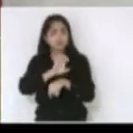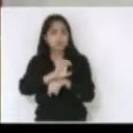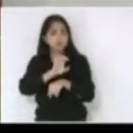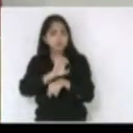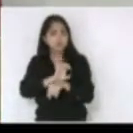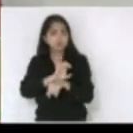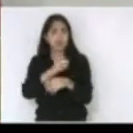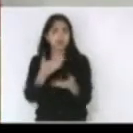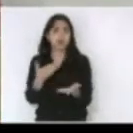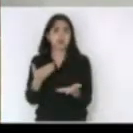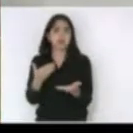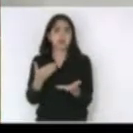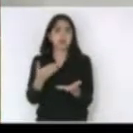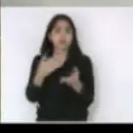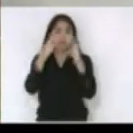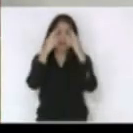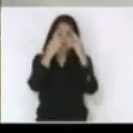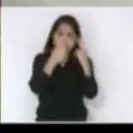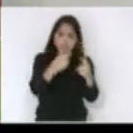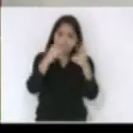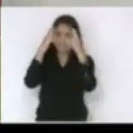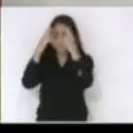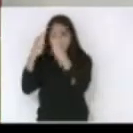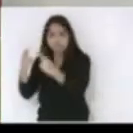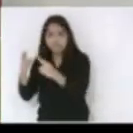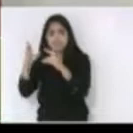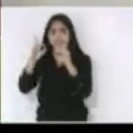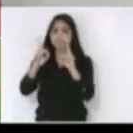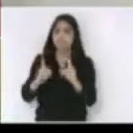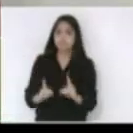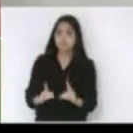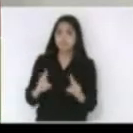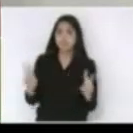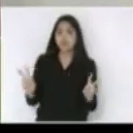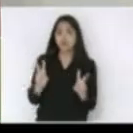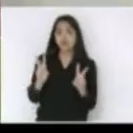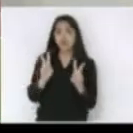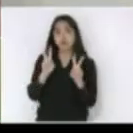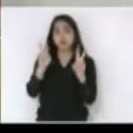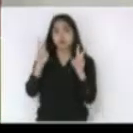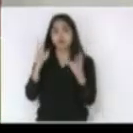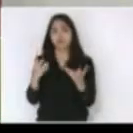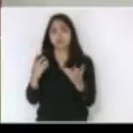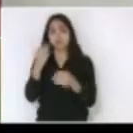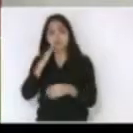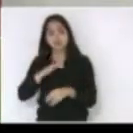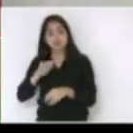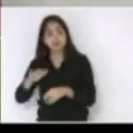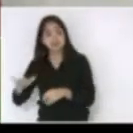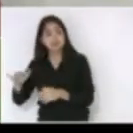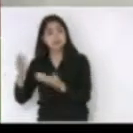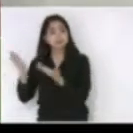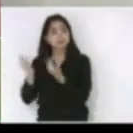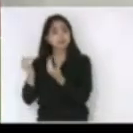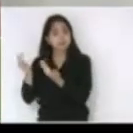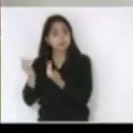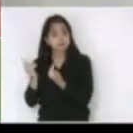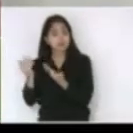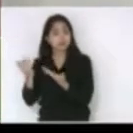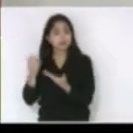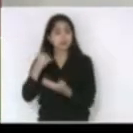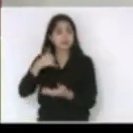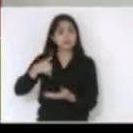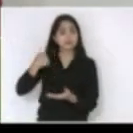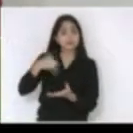ter um Estado de mais respeito de mais dignidade mais valorização das nossas crianças nossas juventudes nossos